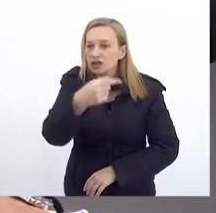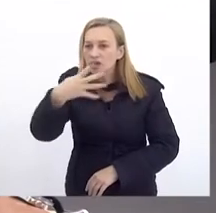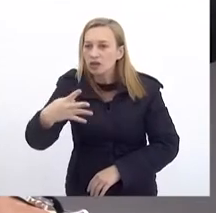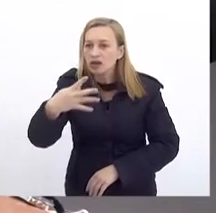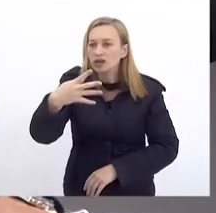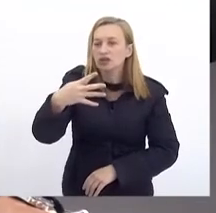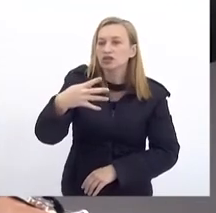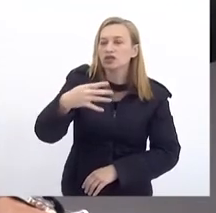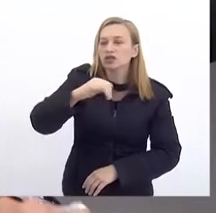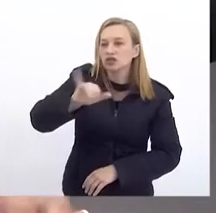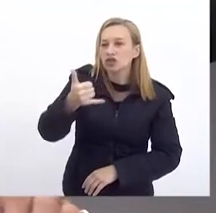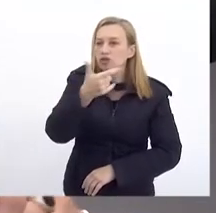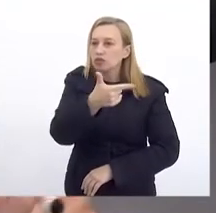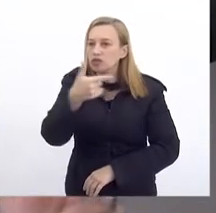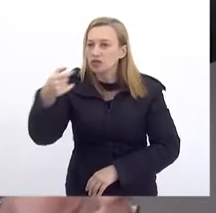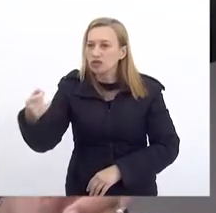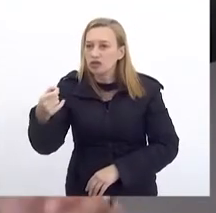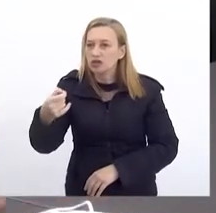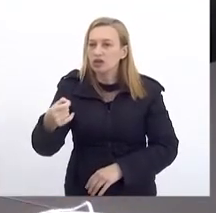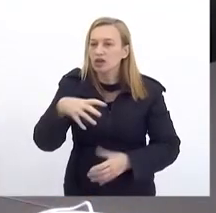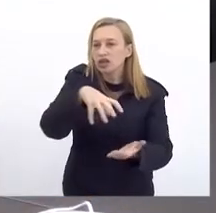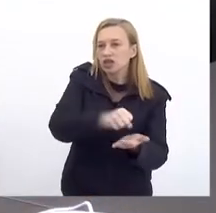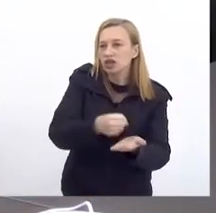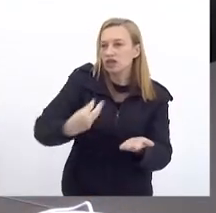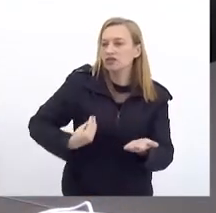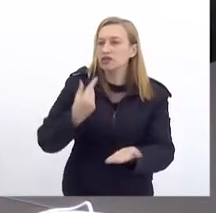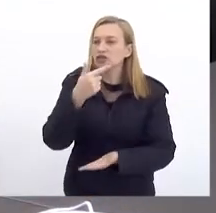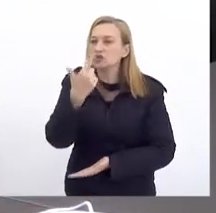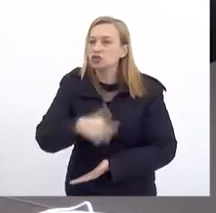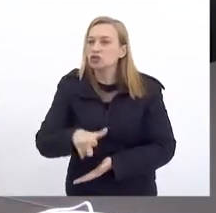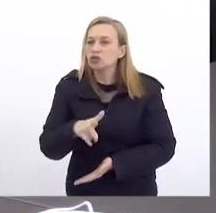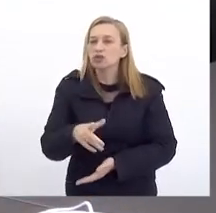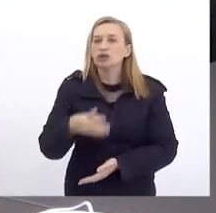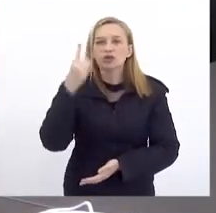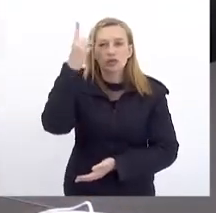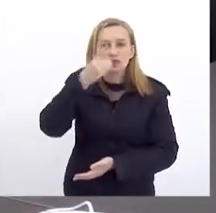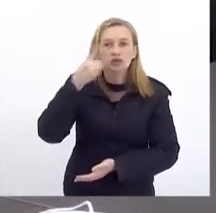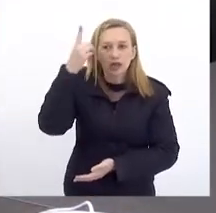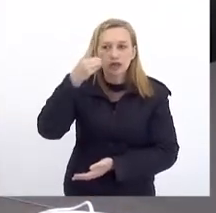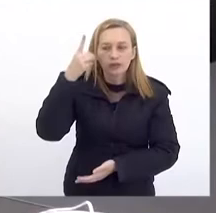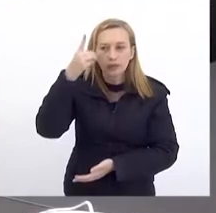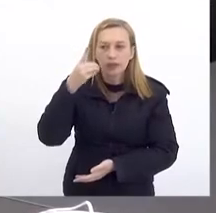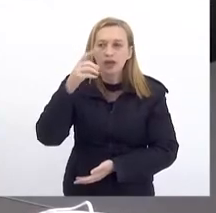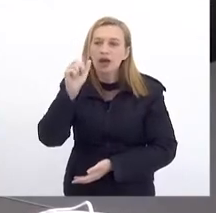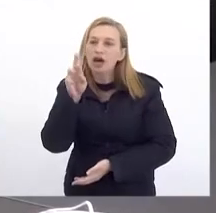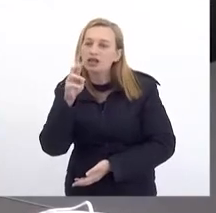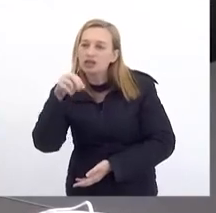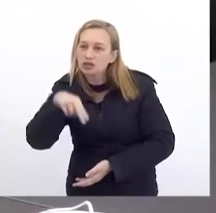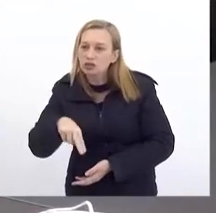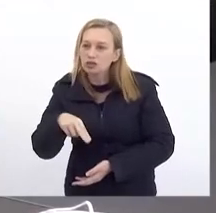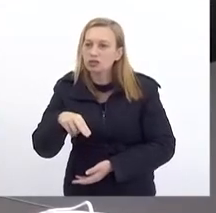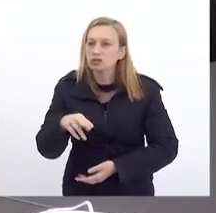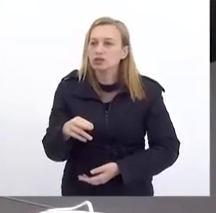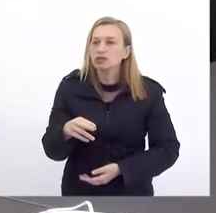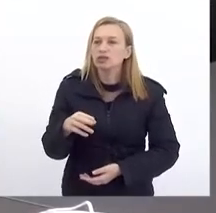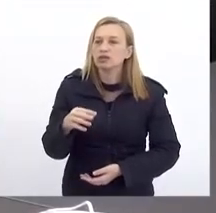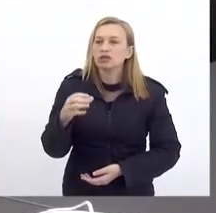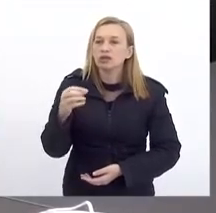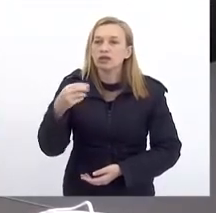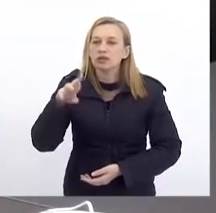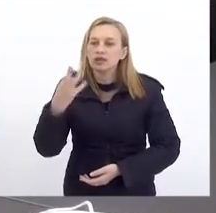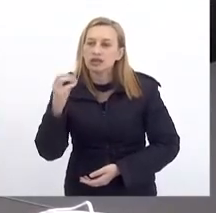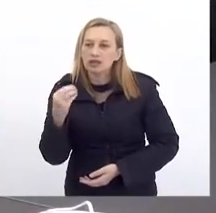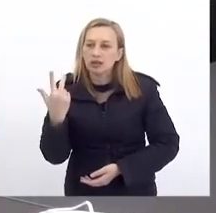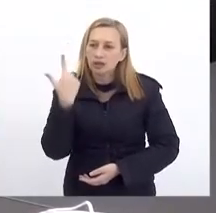de 2020 Quero registrar a presença mais uma vez de seus deputados Anderson Moraes, Cabelereiro,